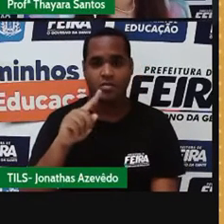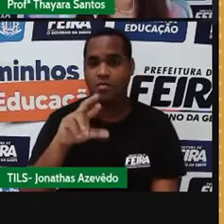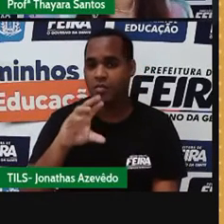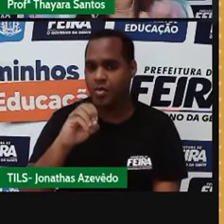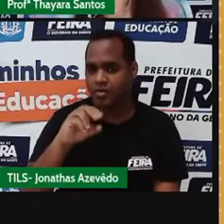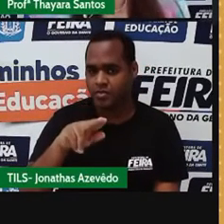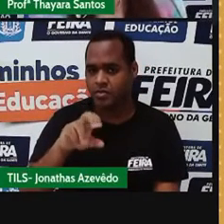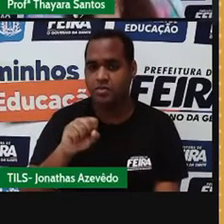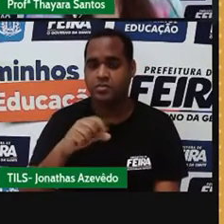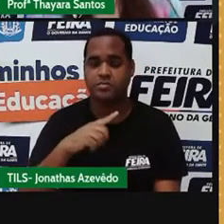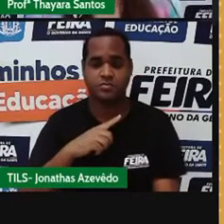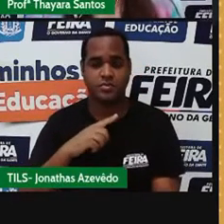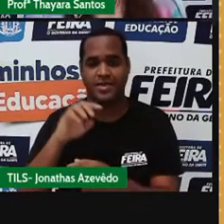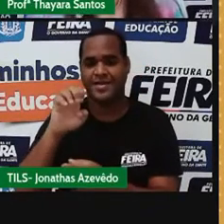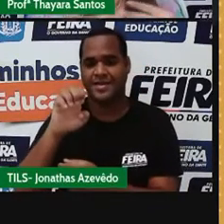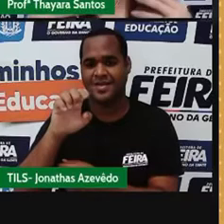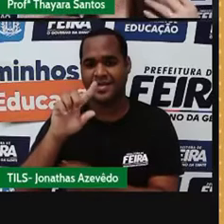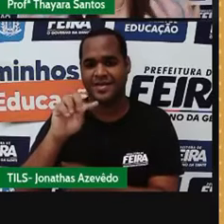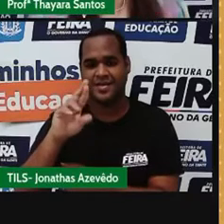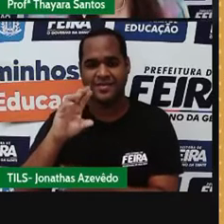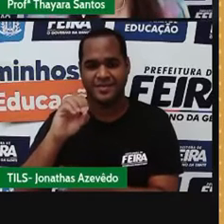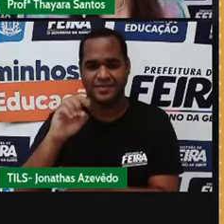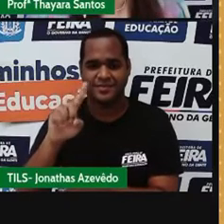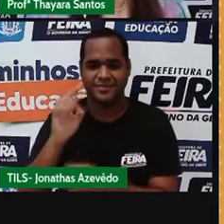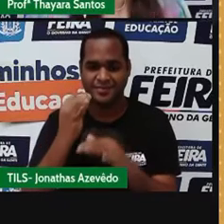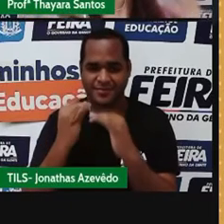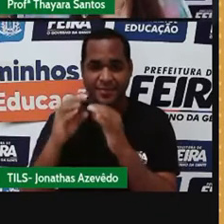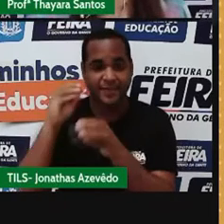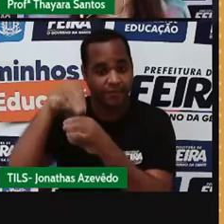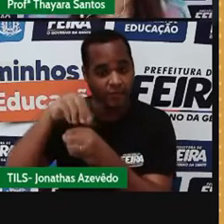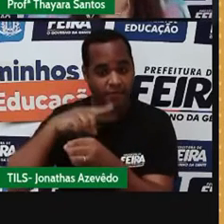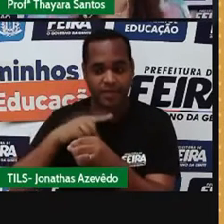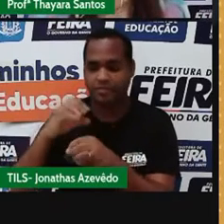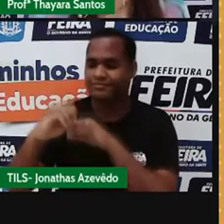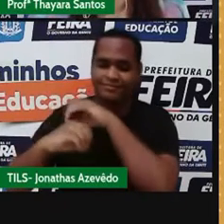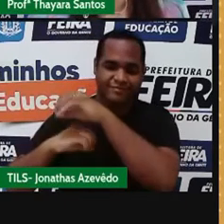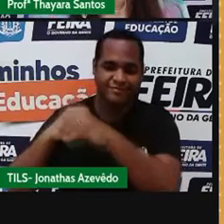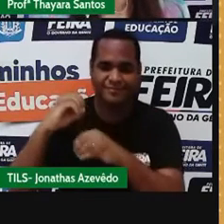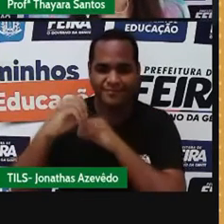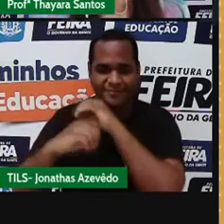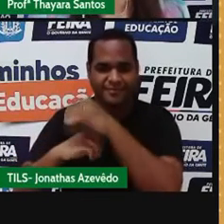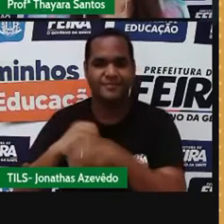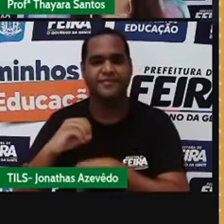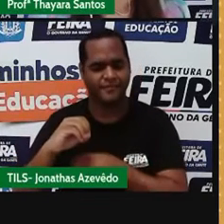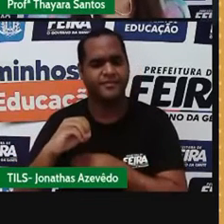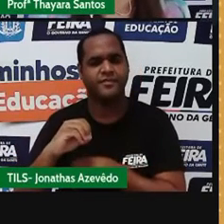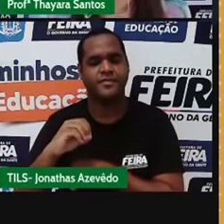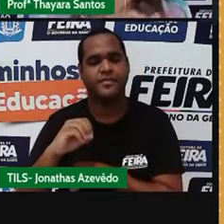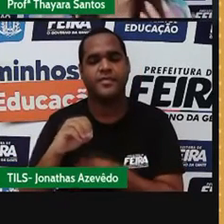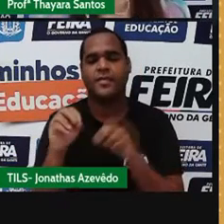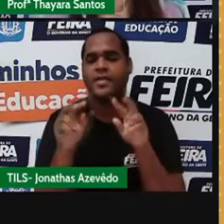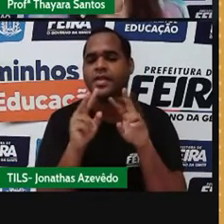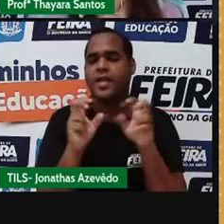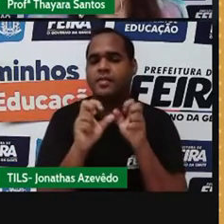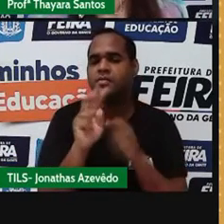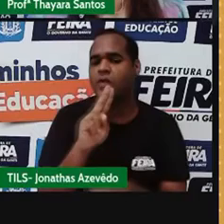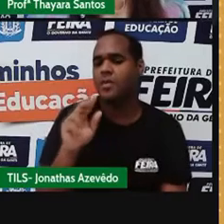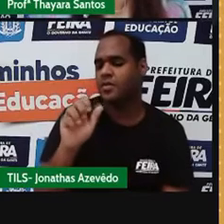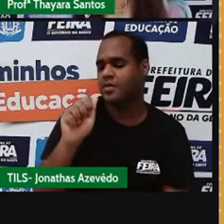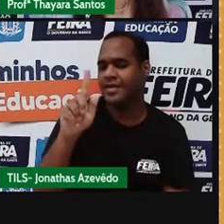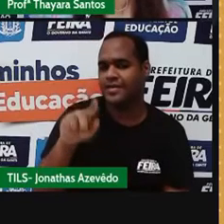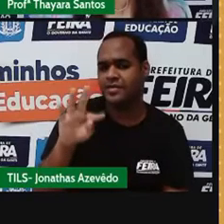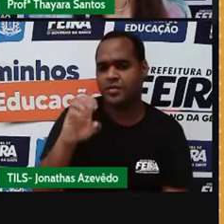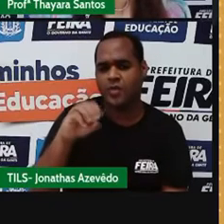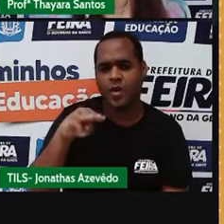os nêutrons e os prótons, e por elétrons que vão estar circundando ele no que a gente chama de eletrosfera.